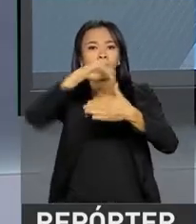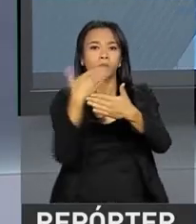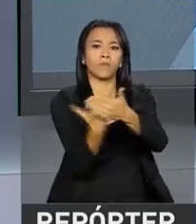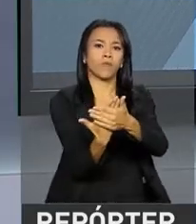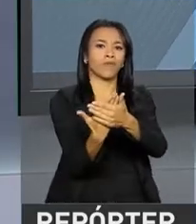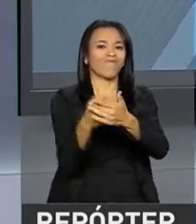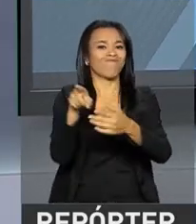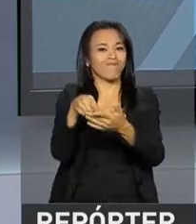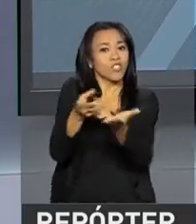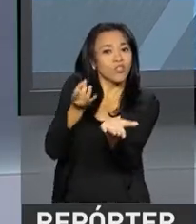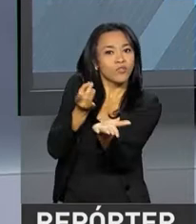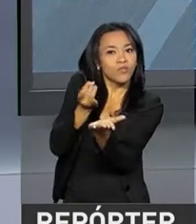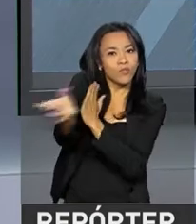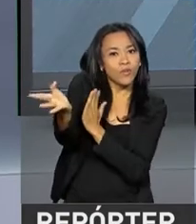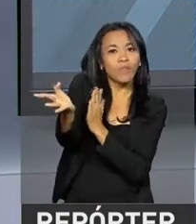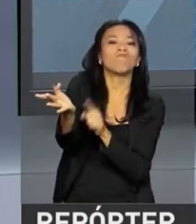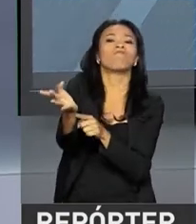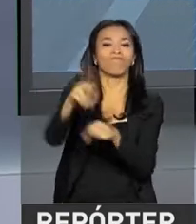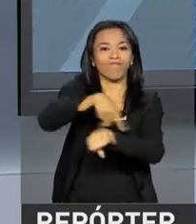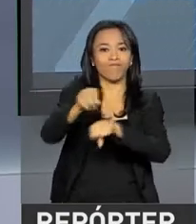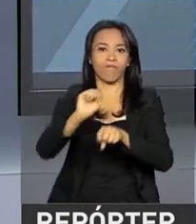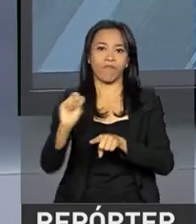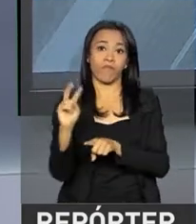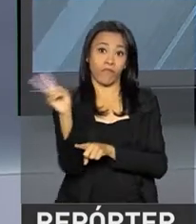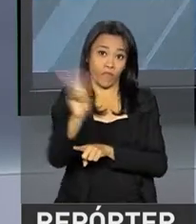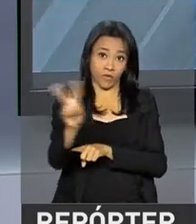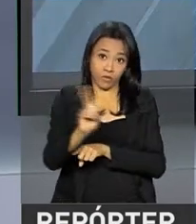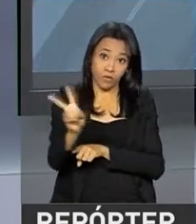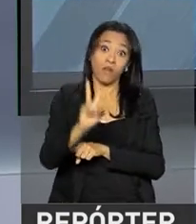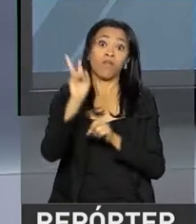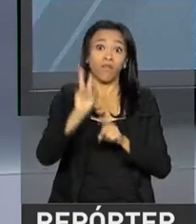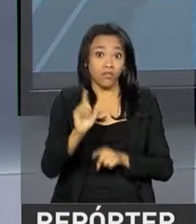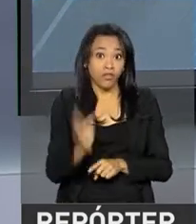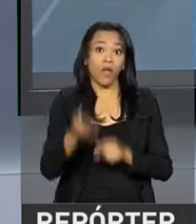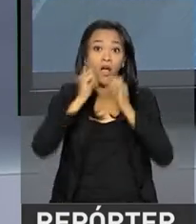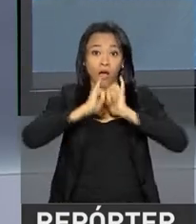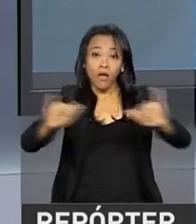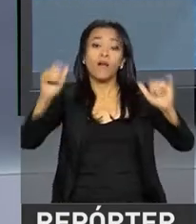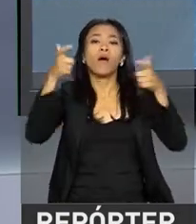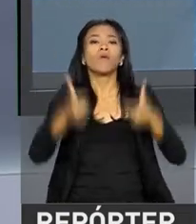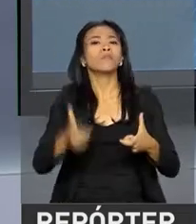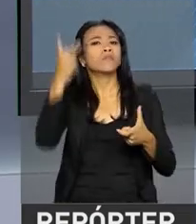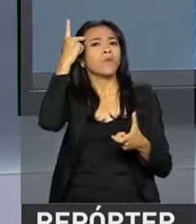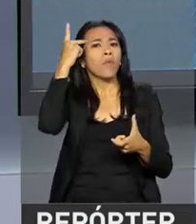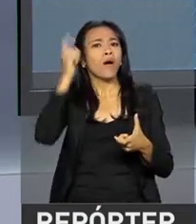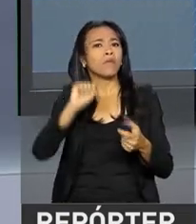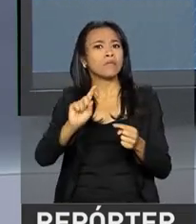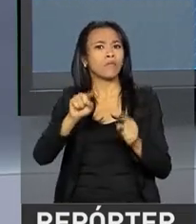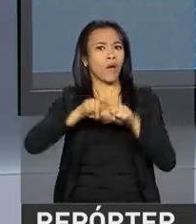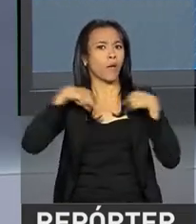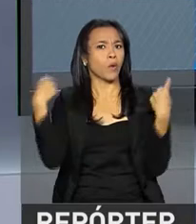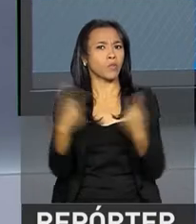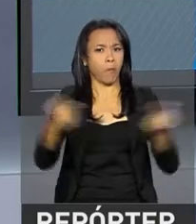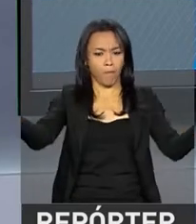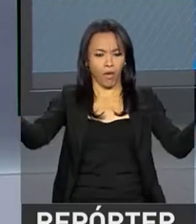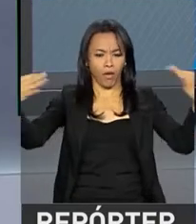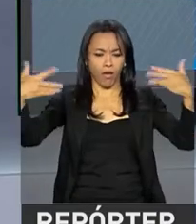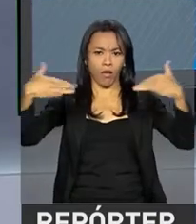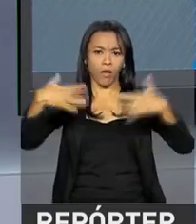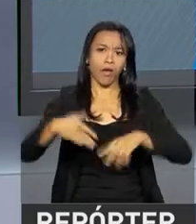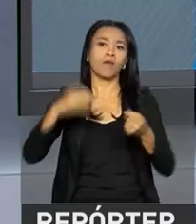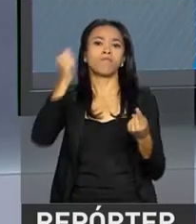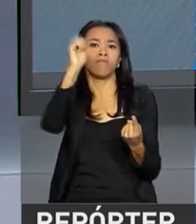a Venezuela do bloco. A decisão foi anunciada em São Paulo depois de uma reunião dos chanceleres do Brasil,